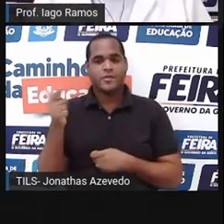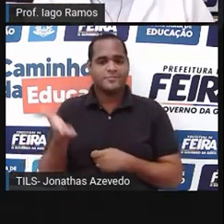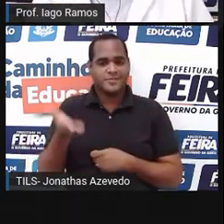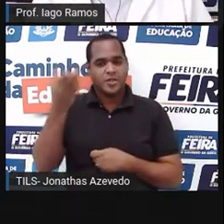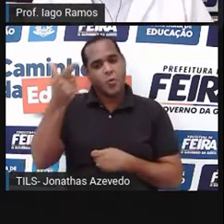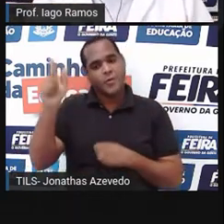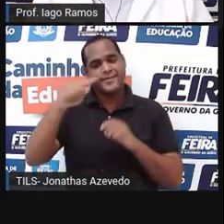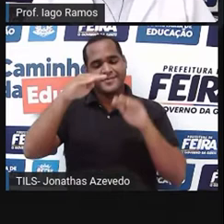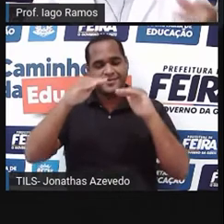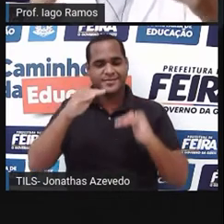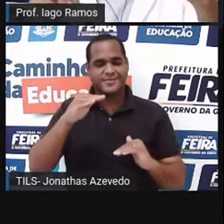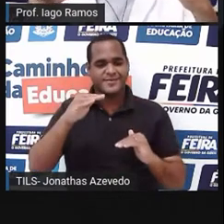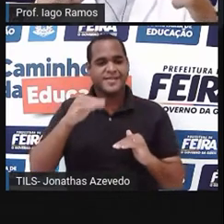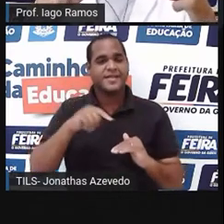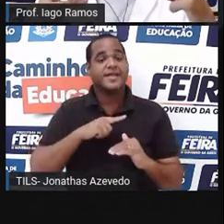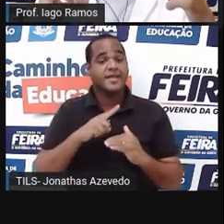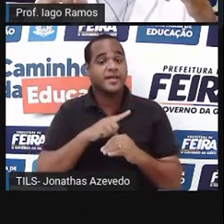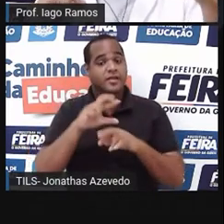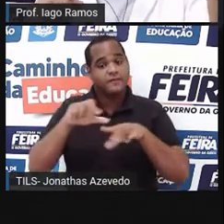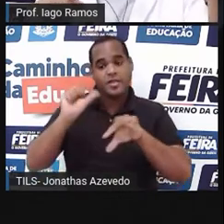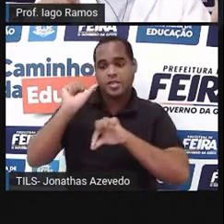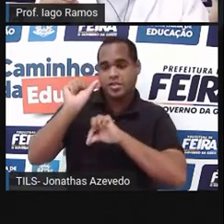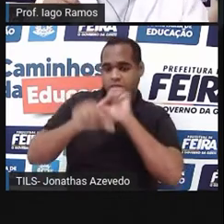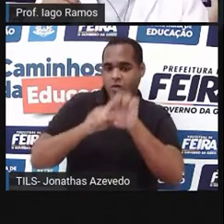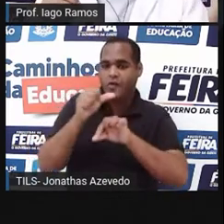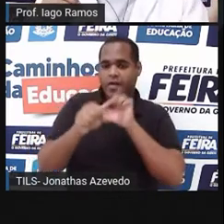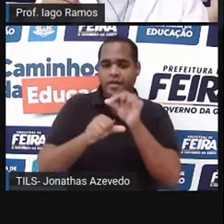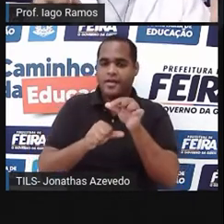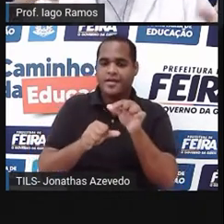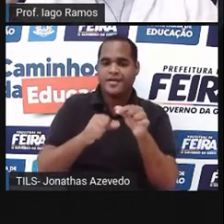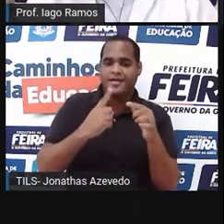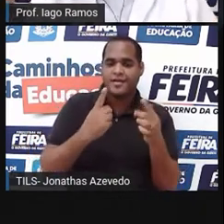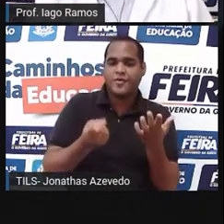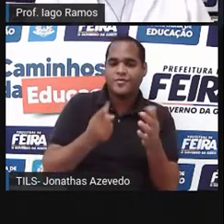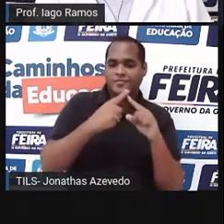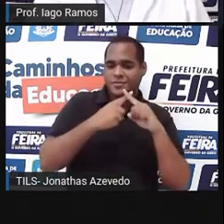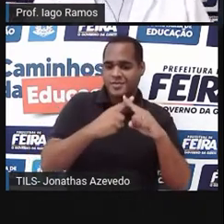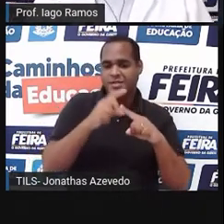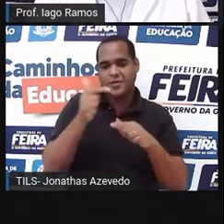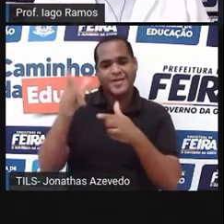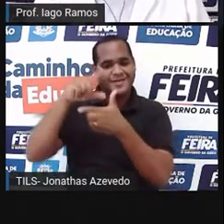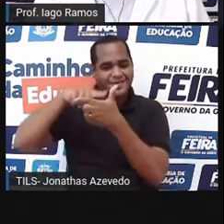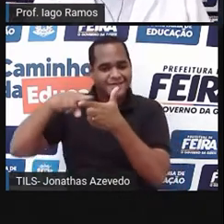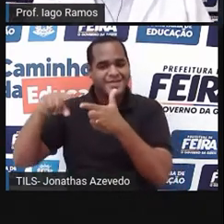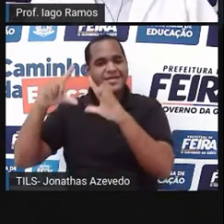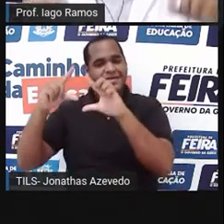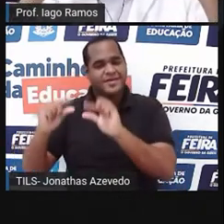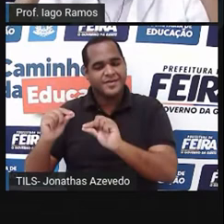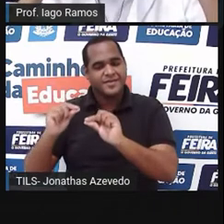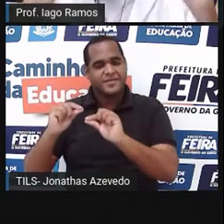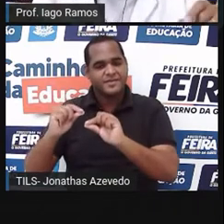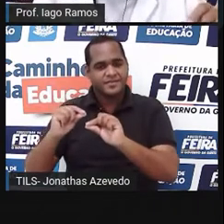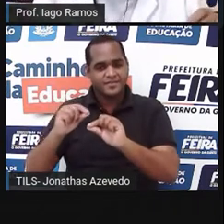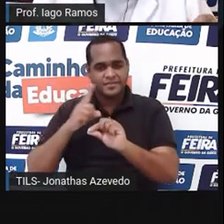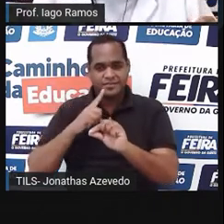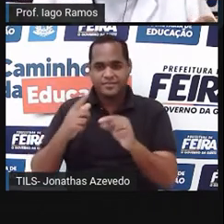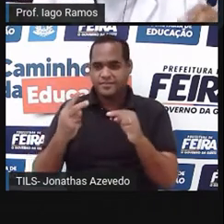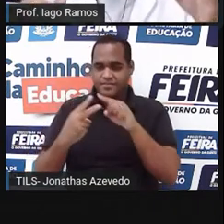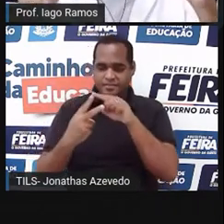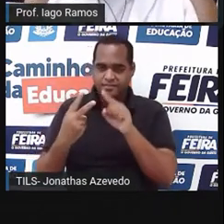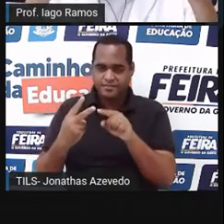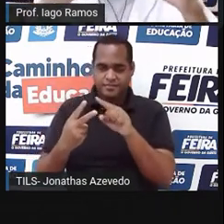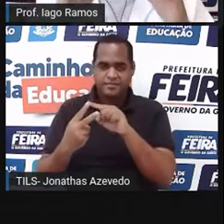diminuir, fazendo operações inversas, né? Multiplicação para aumentar, divisão para diminuir, mais essas duas